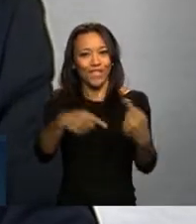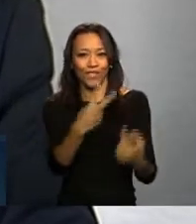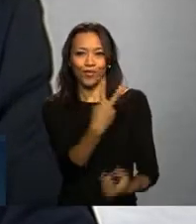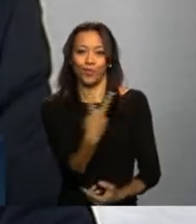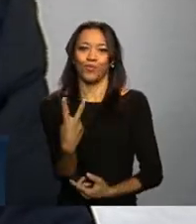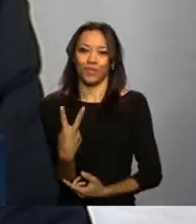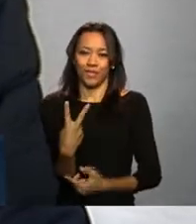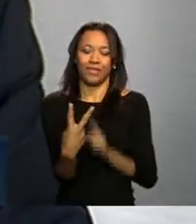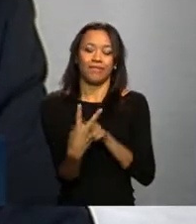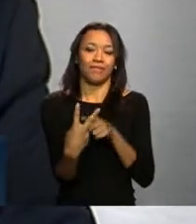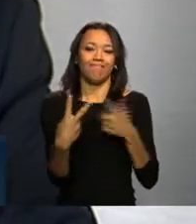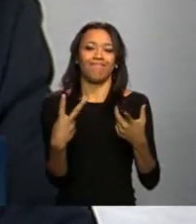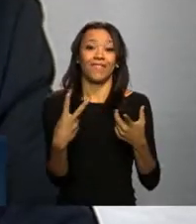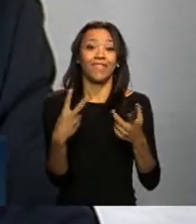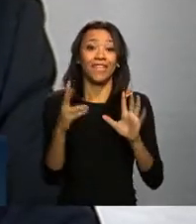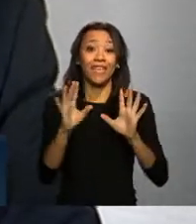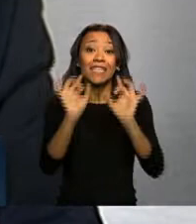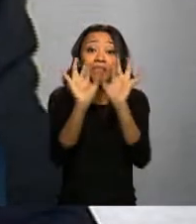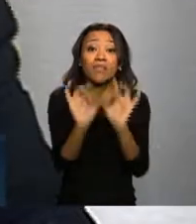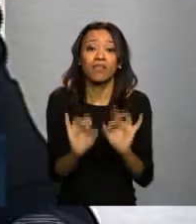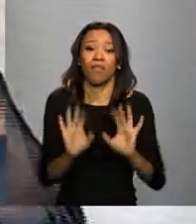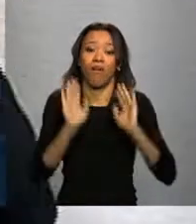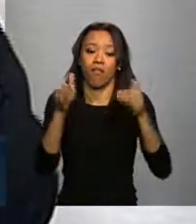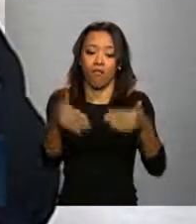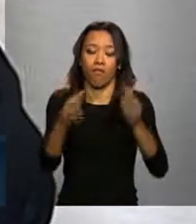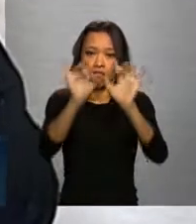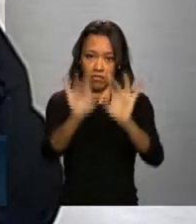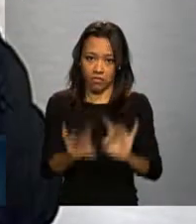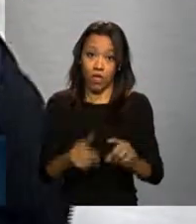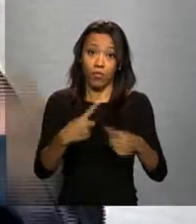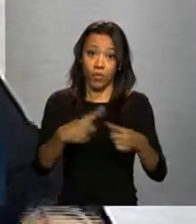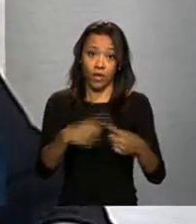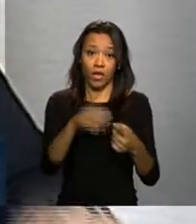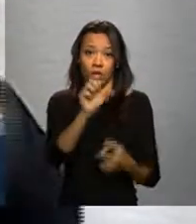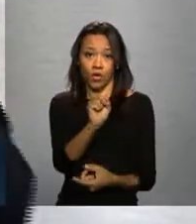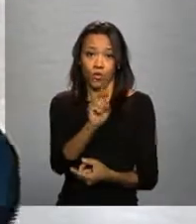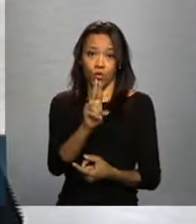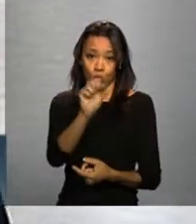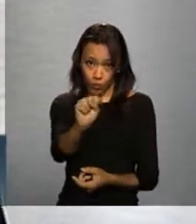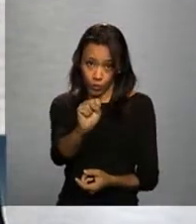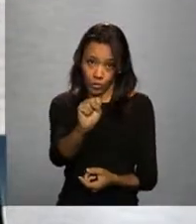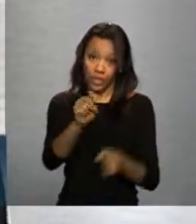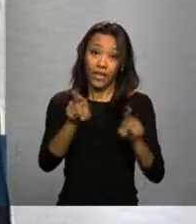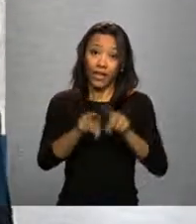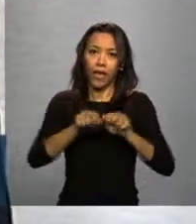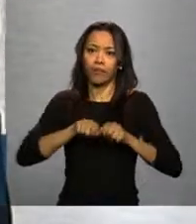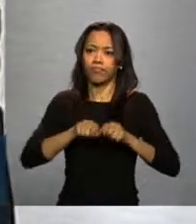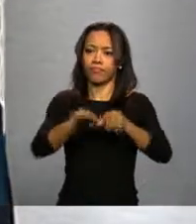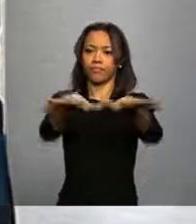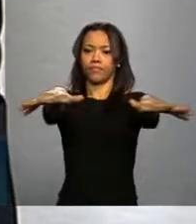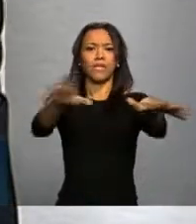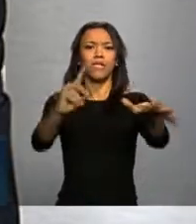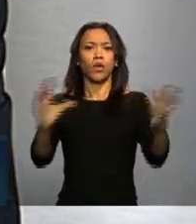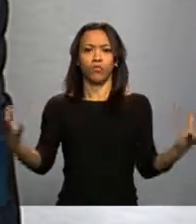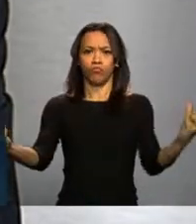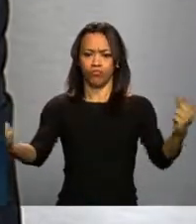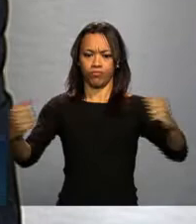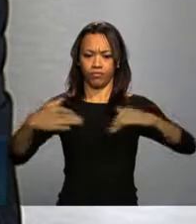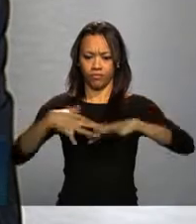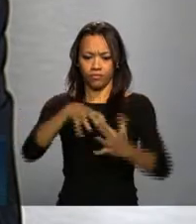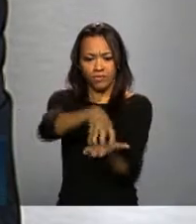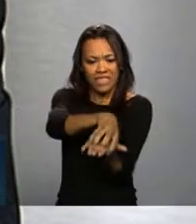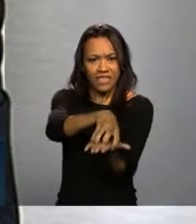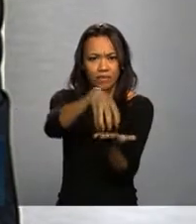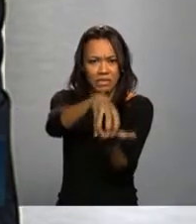tem uma característica especial, porque de maneira geral o SUS aponta para a descentralização e atribui aos municípios